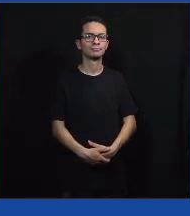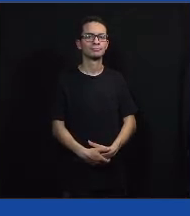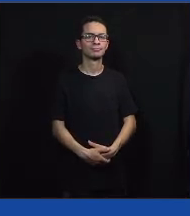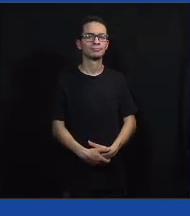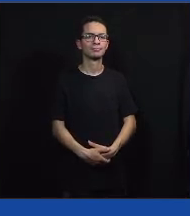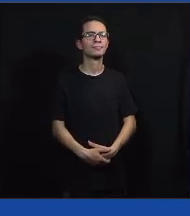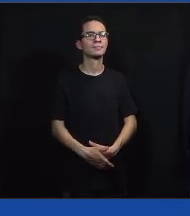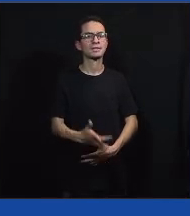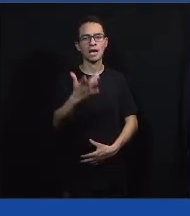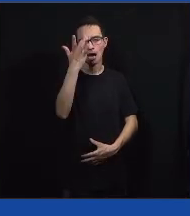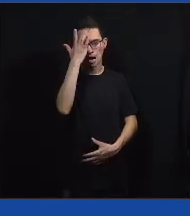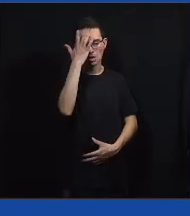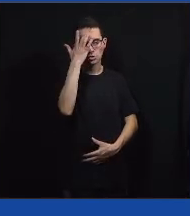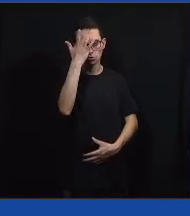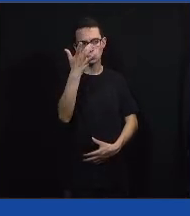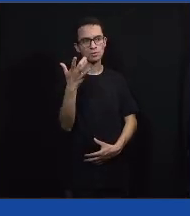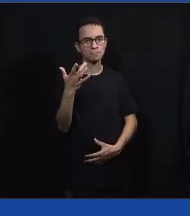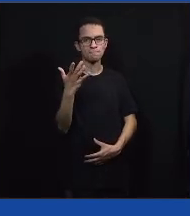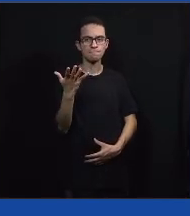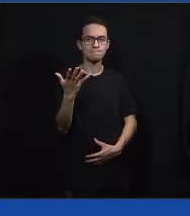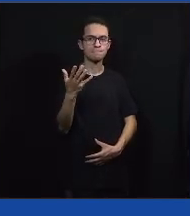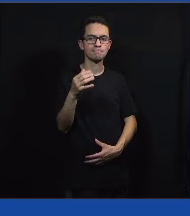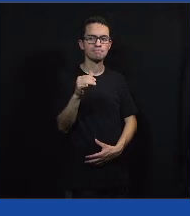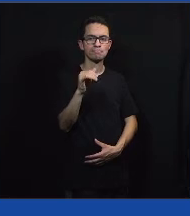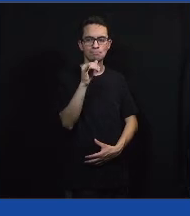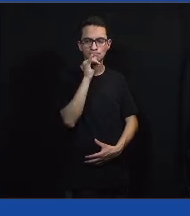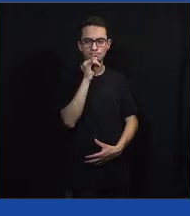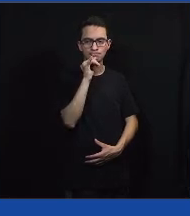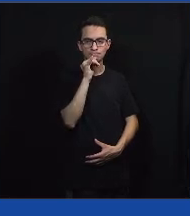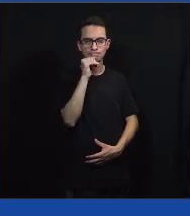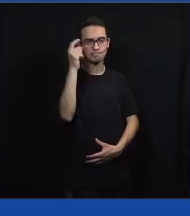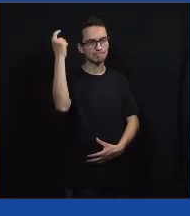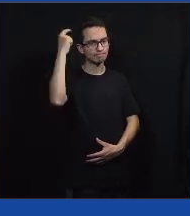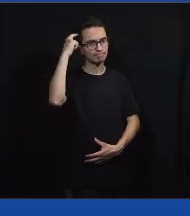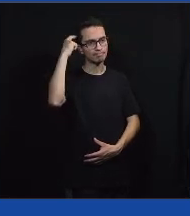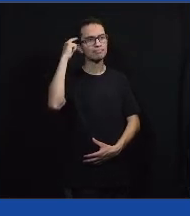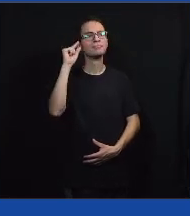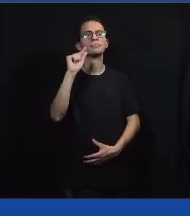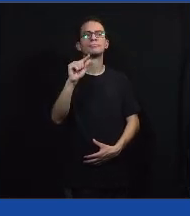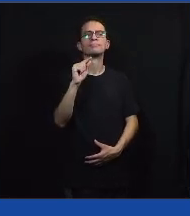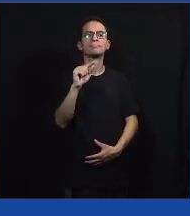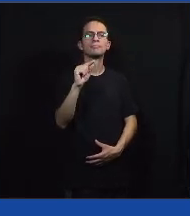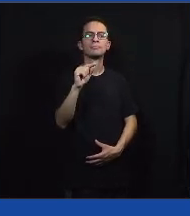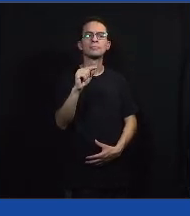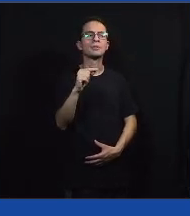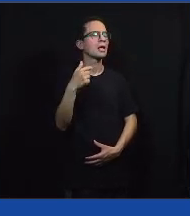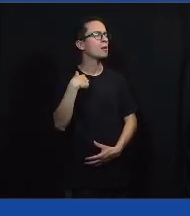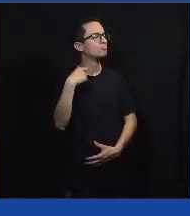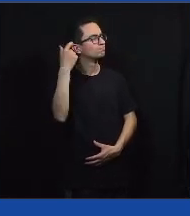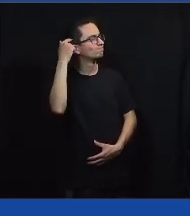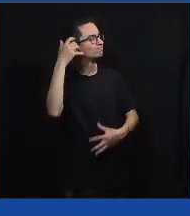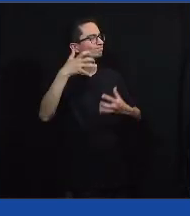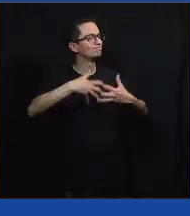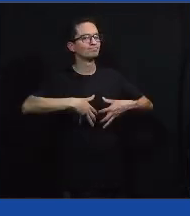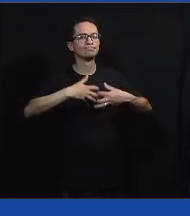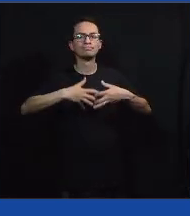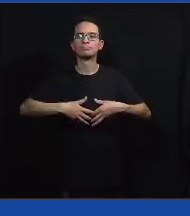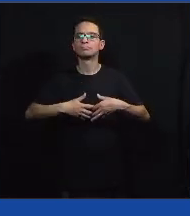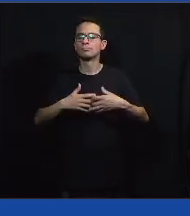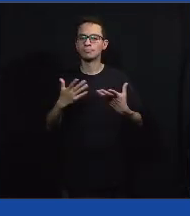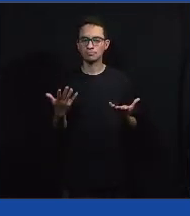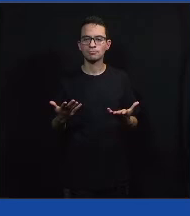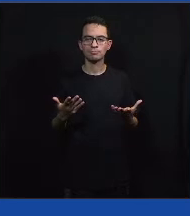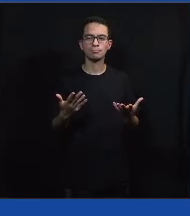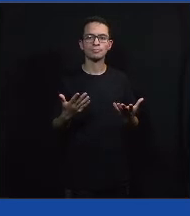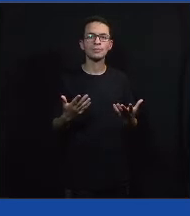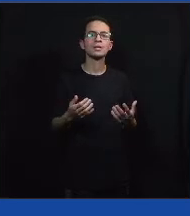Eu acho que... Pode cumprir também se quiser, Zona. Estou aqui para a gente fechar mais um... É, eu estou pensando também. Eu acho que tem